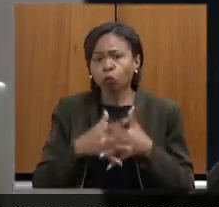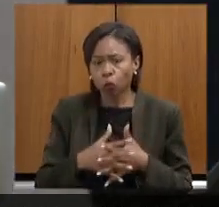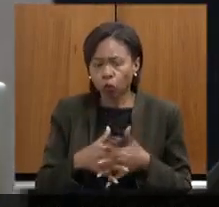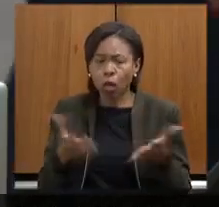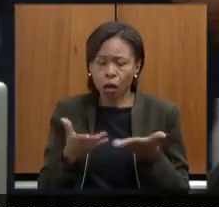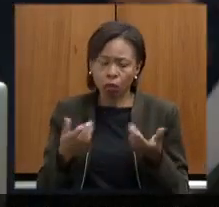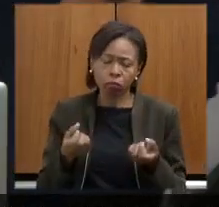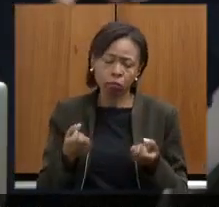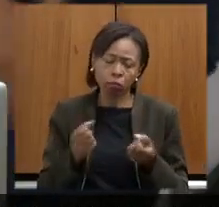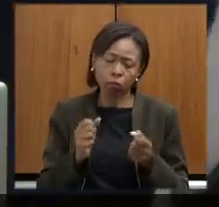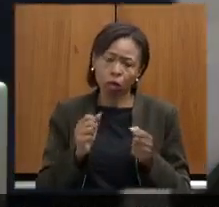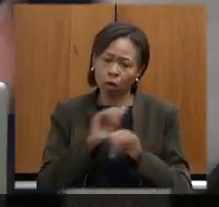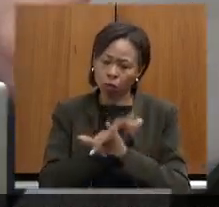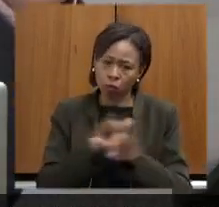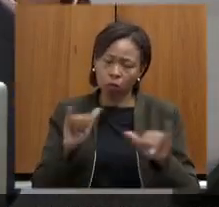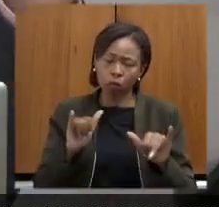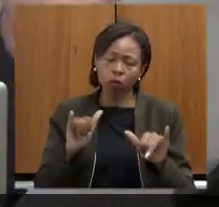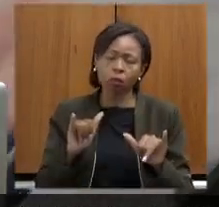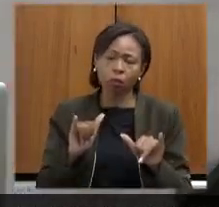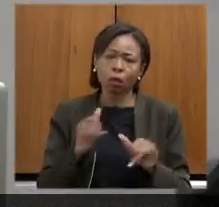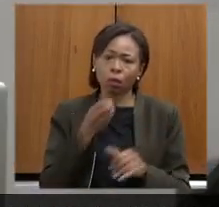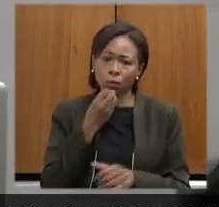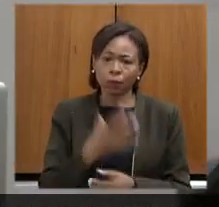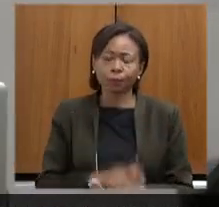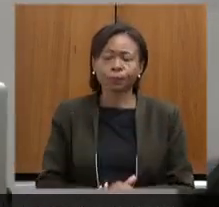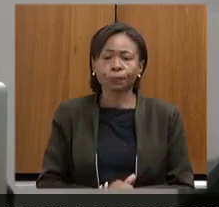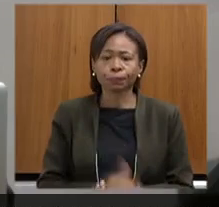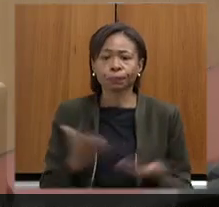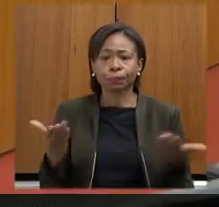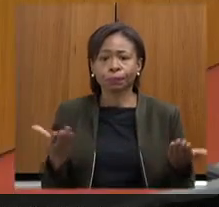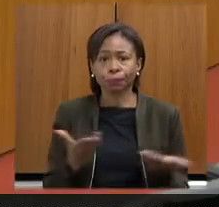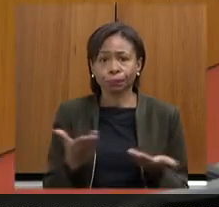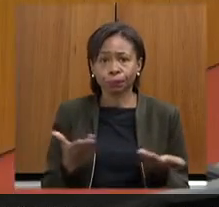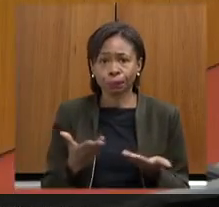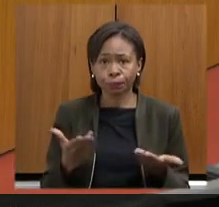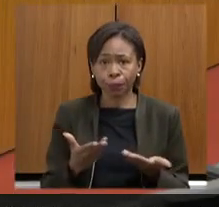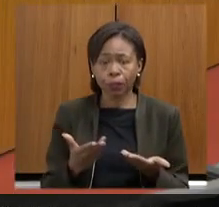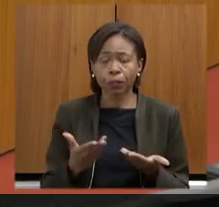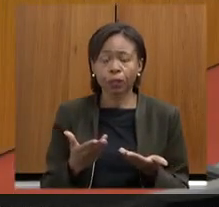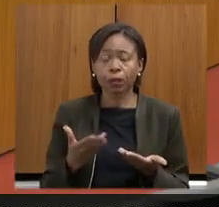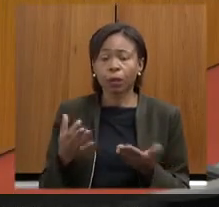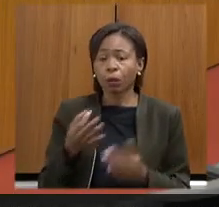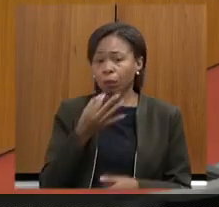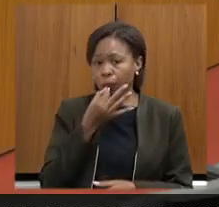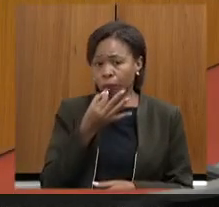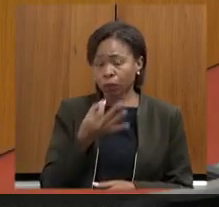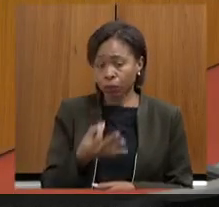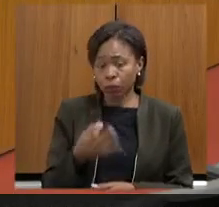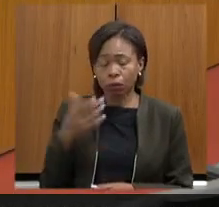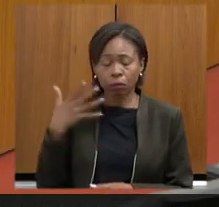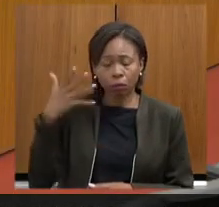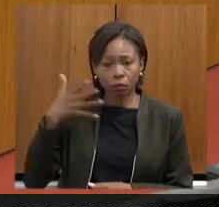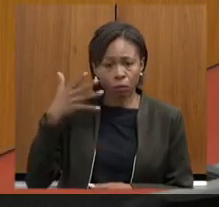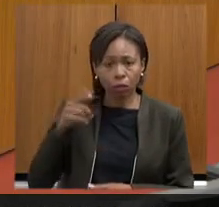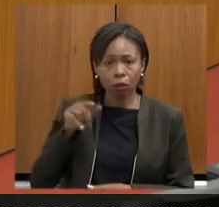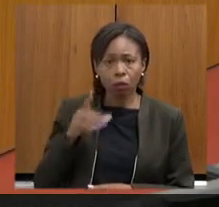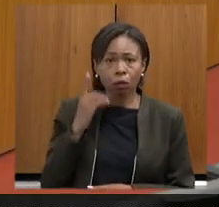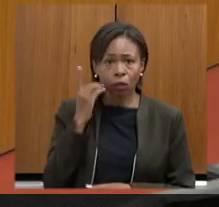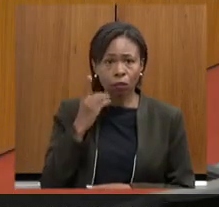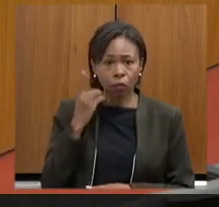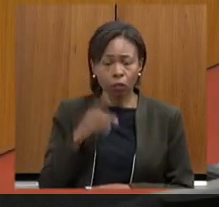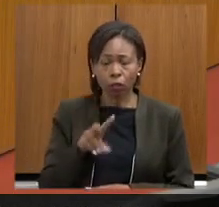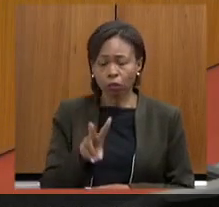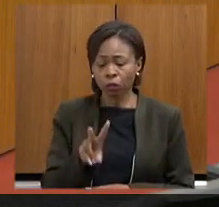que todo mundo tenha essa informação eu passo a palavra agora para suas contribuições para o deputado